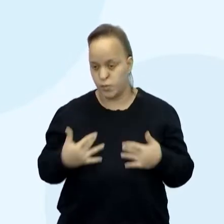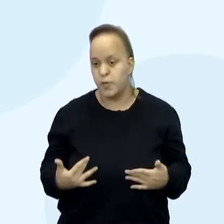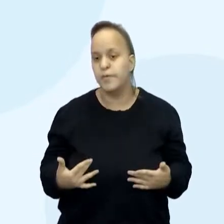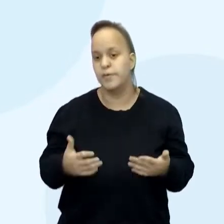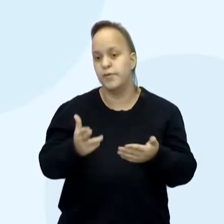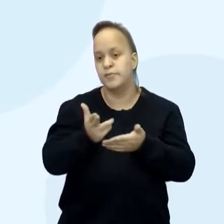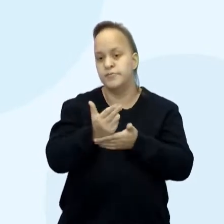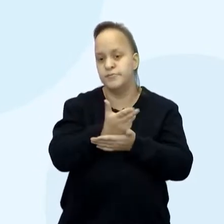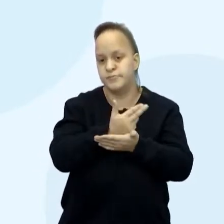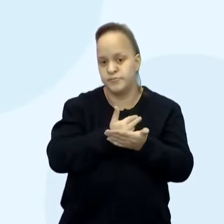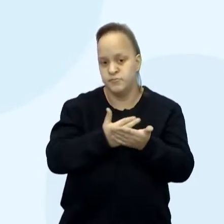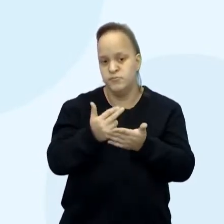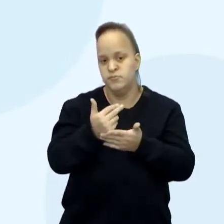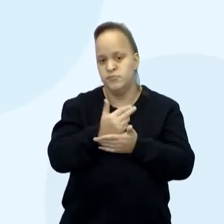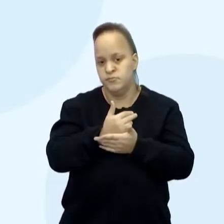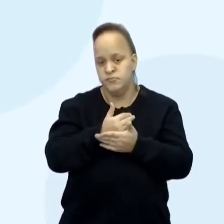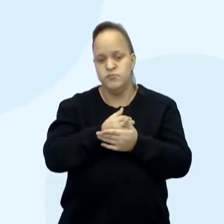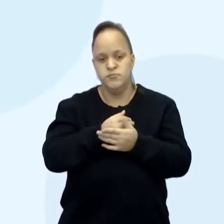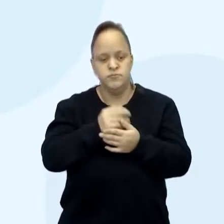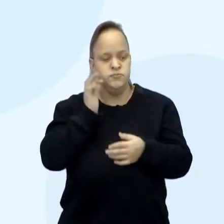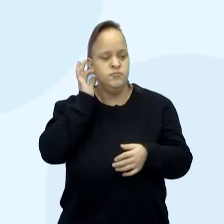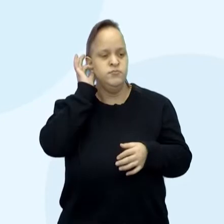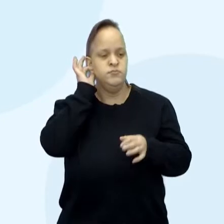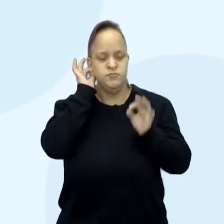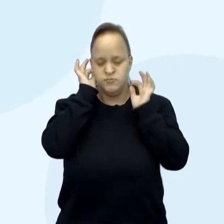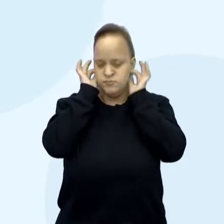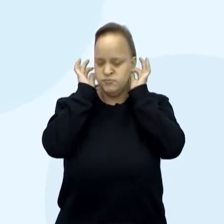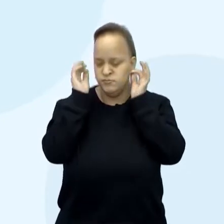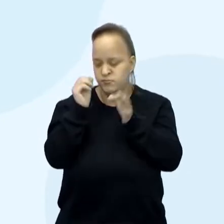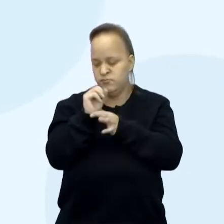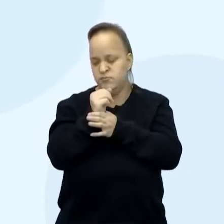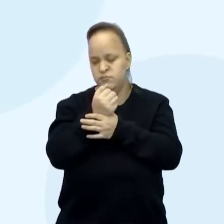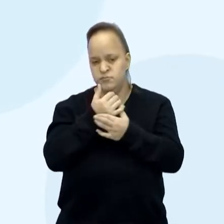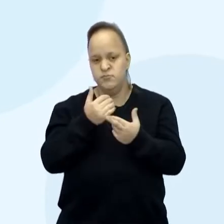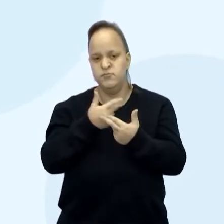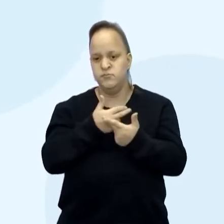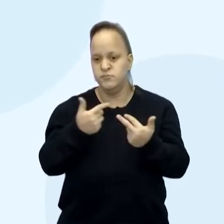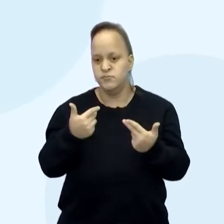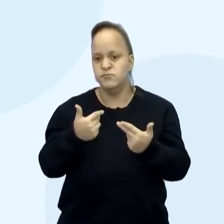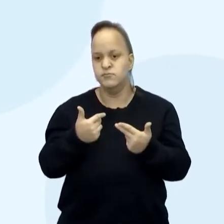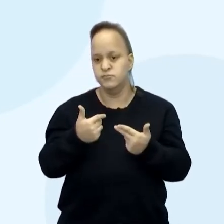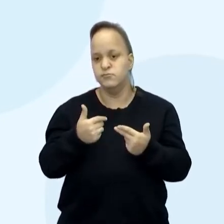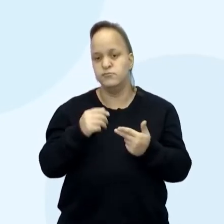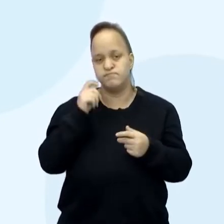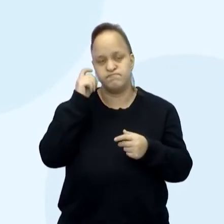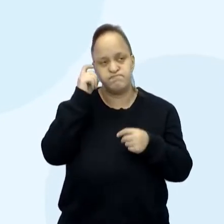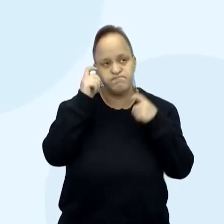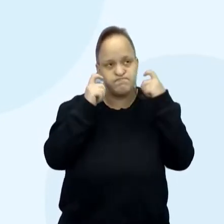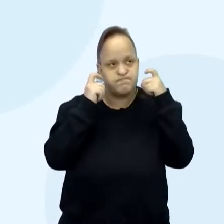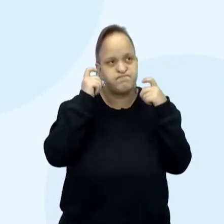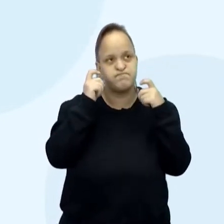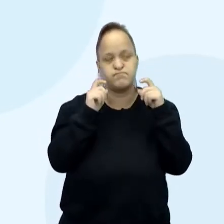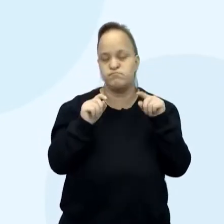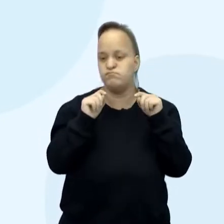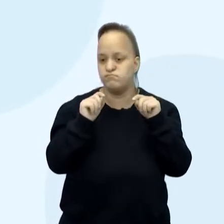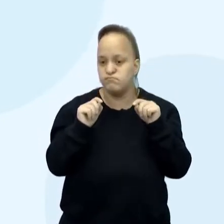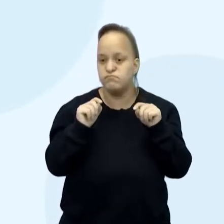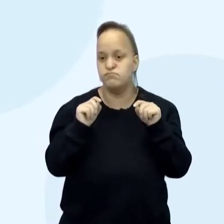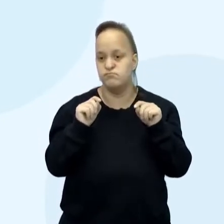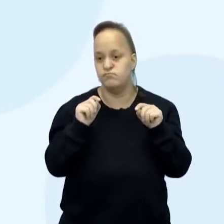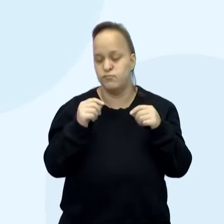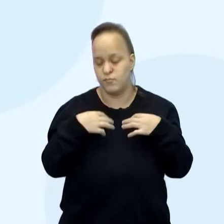vestuário e acessórios. Então, o designer de moda, ele está preocupado com as nossas roupas e os nossos